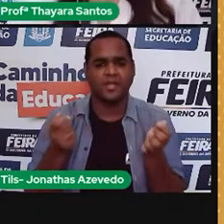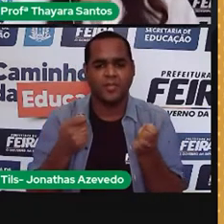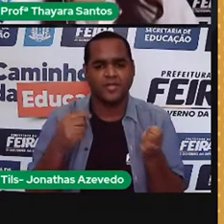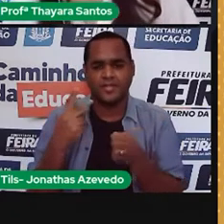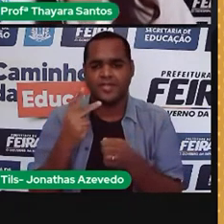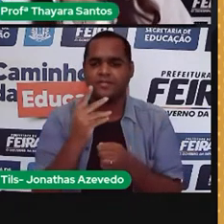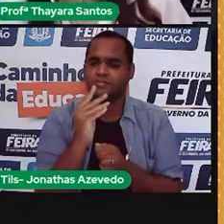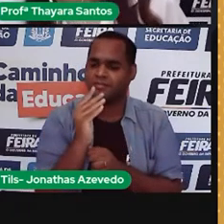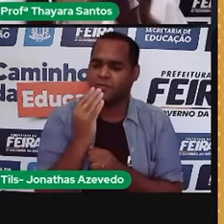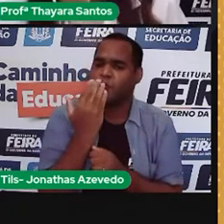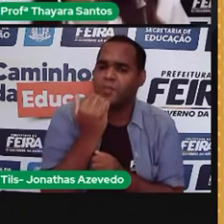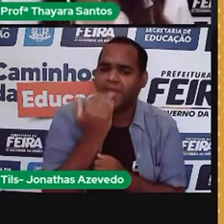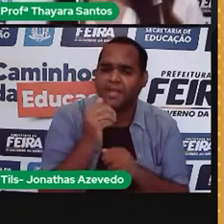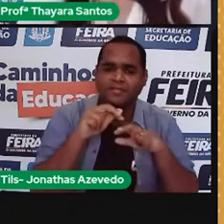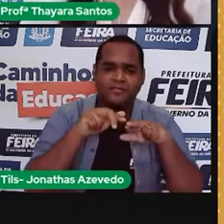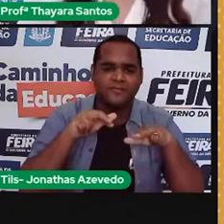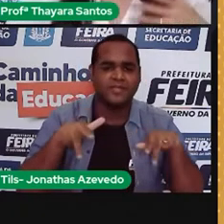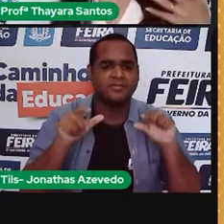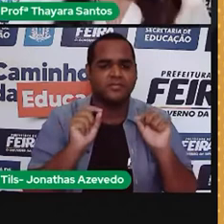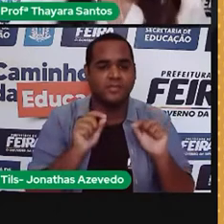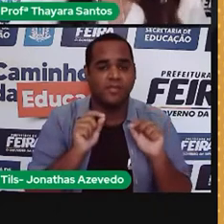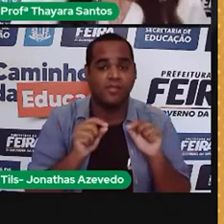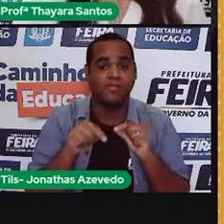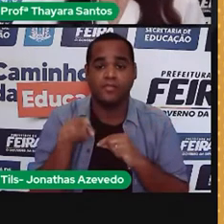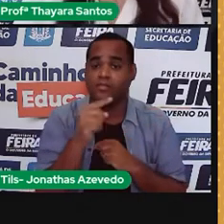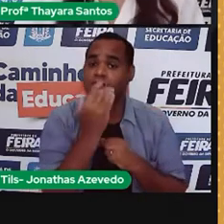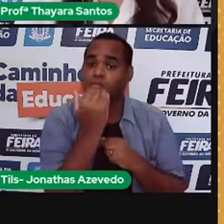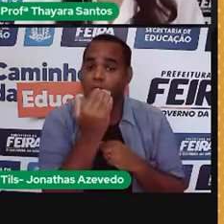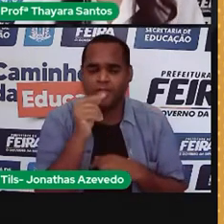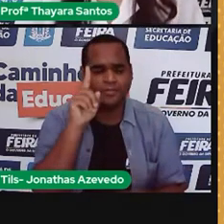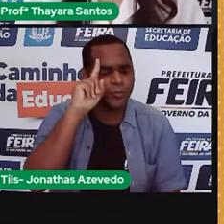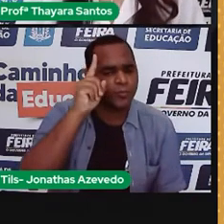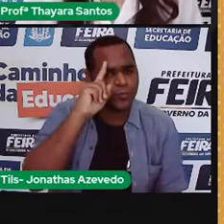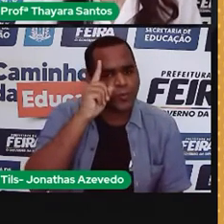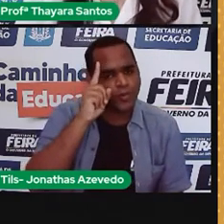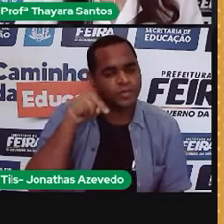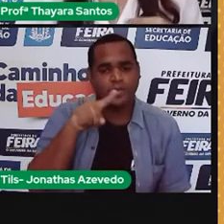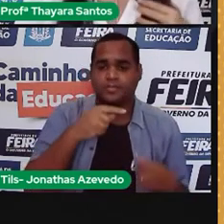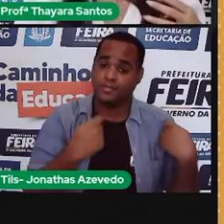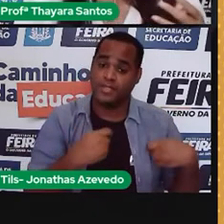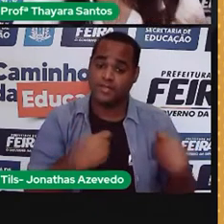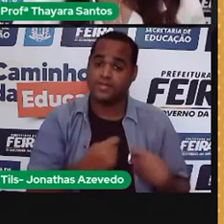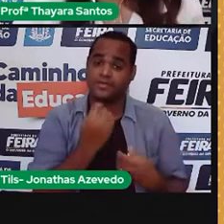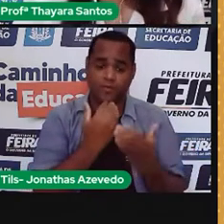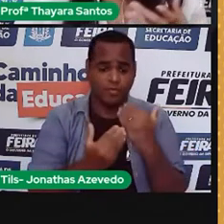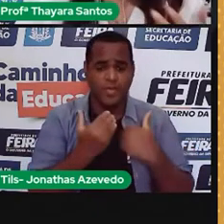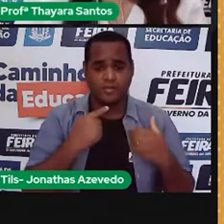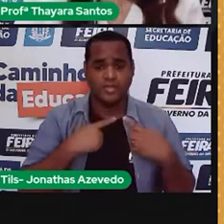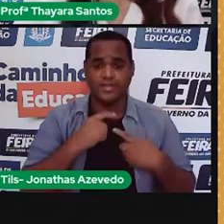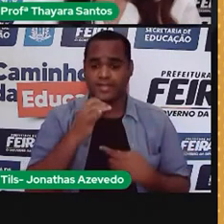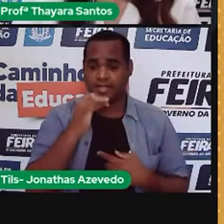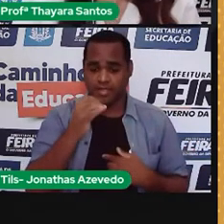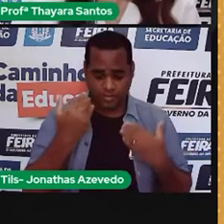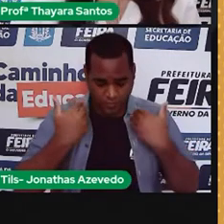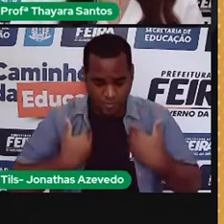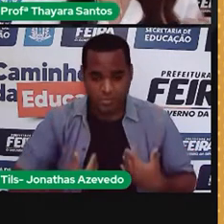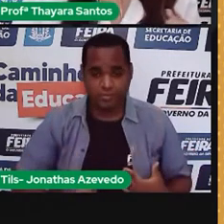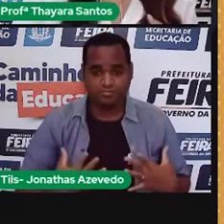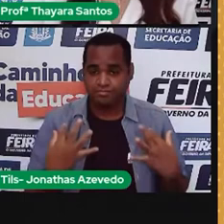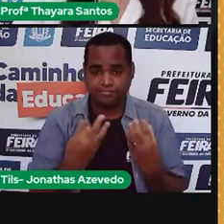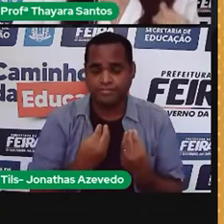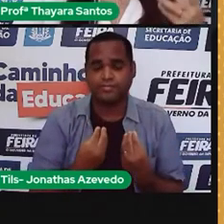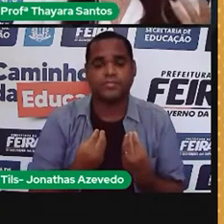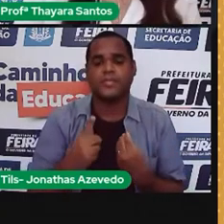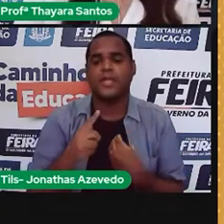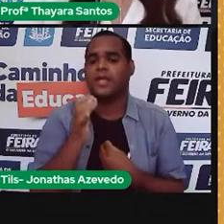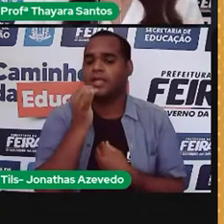alimentos? Gente, a gente come no nosso dia a dia porque a gente precisa gerar energia no nosso corpo. E a